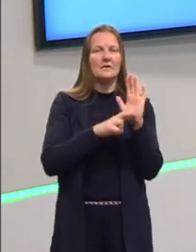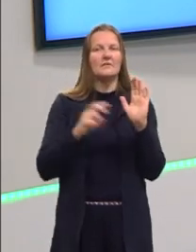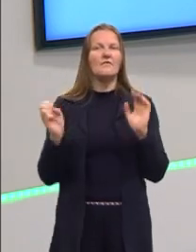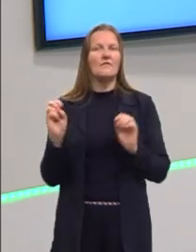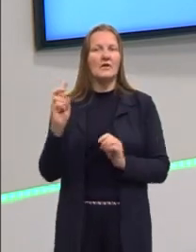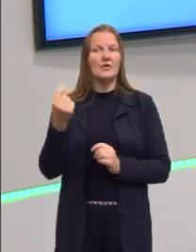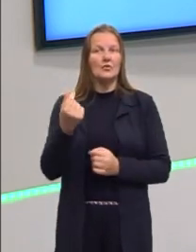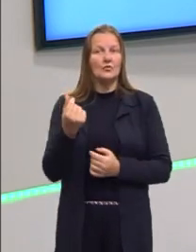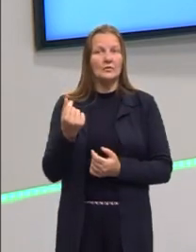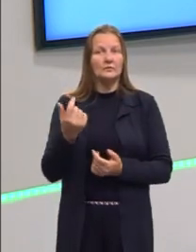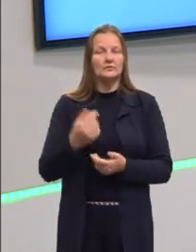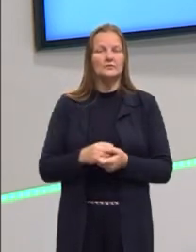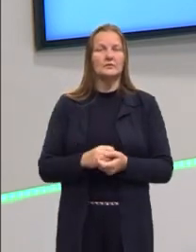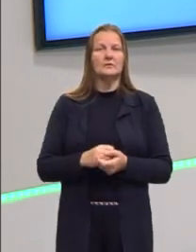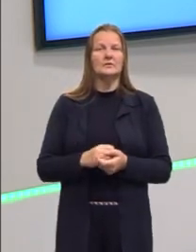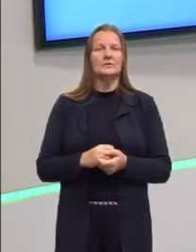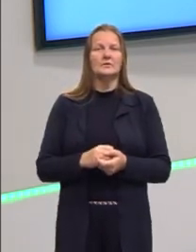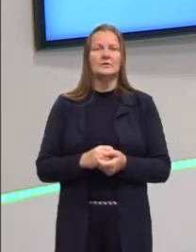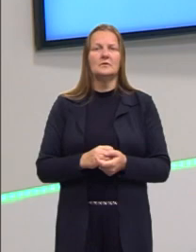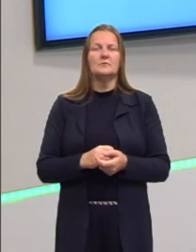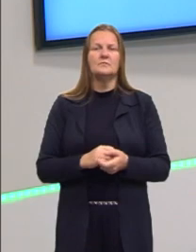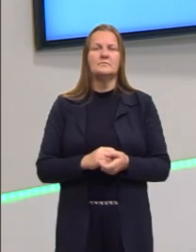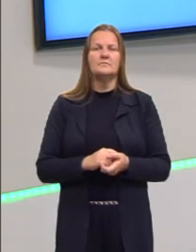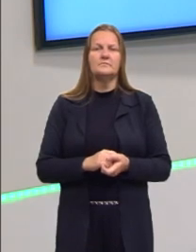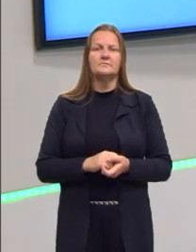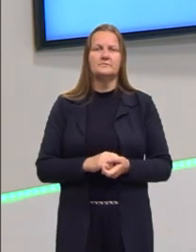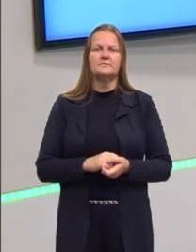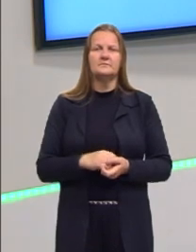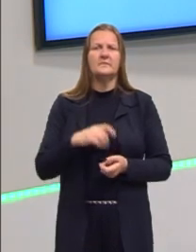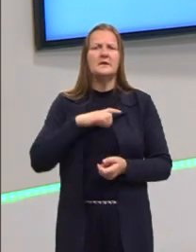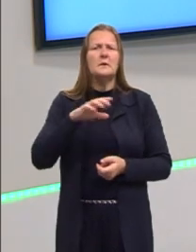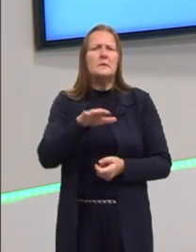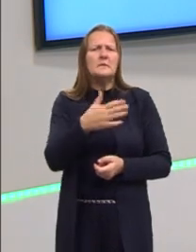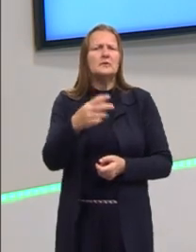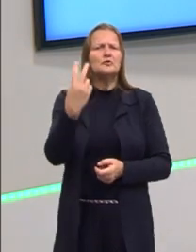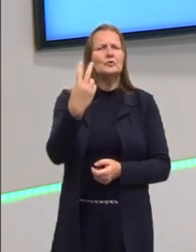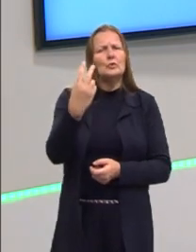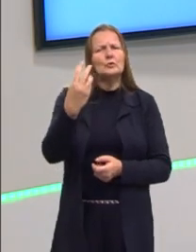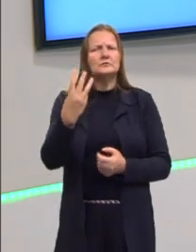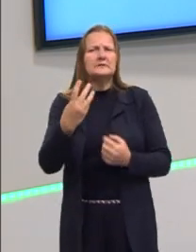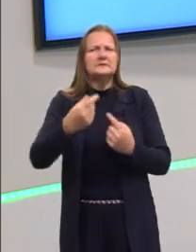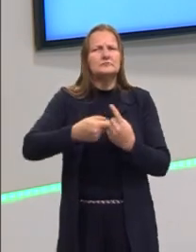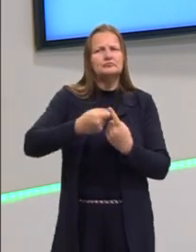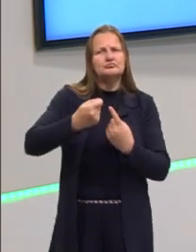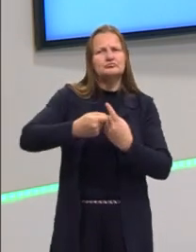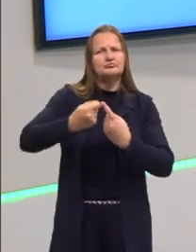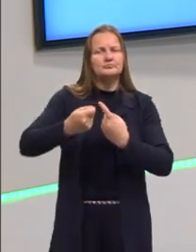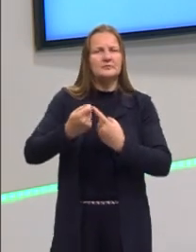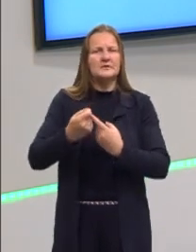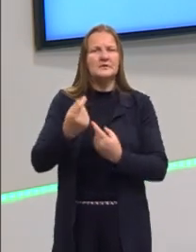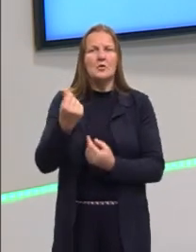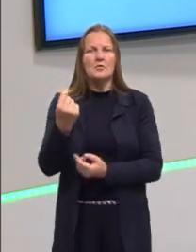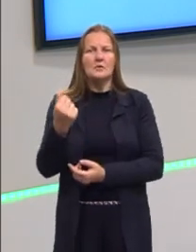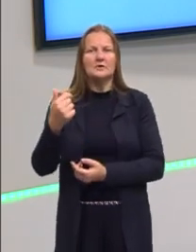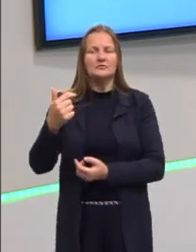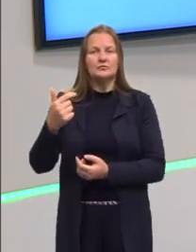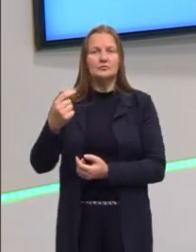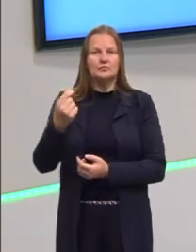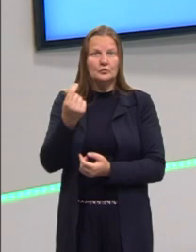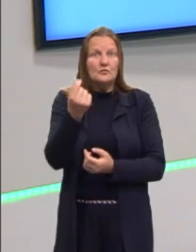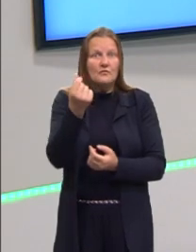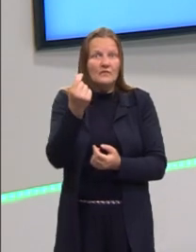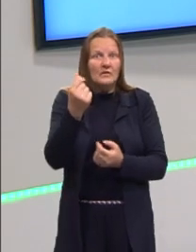Para vocês terem uma ideia, em 1973, então, em dois, três meses, o preço do barril do petróleo